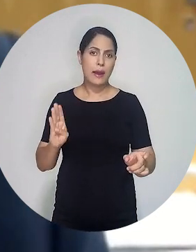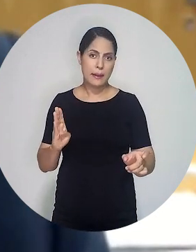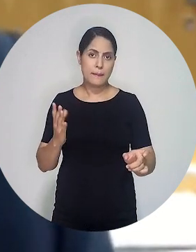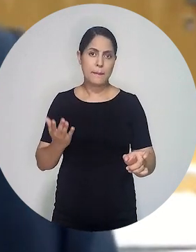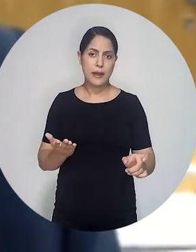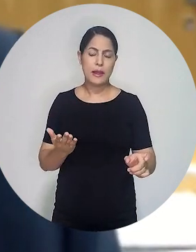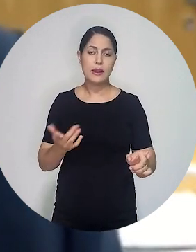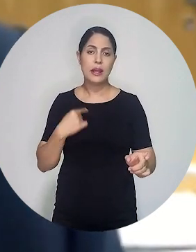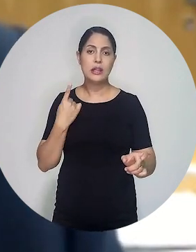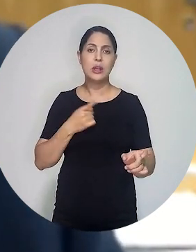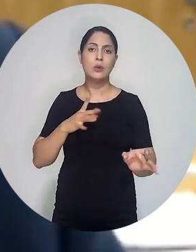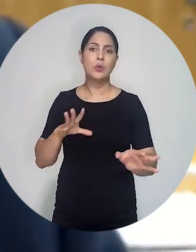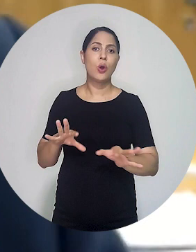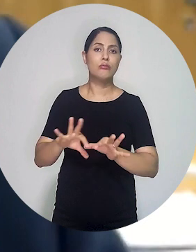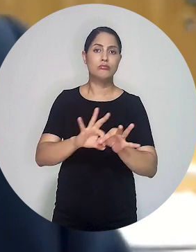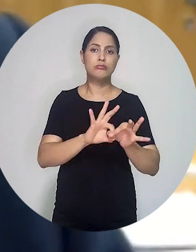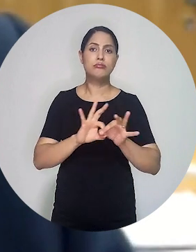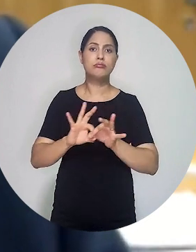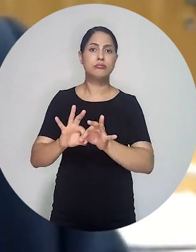Brasil inteiro,